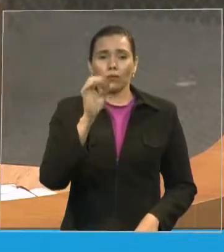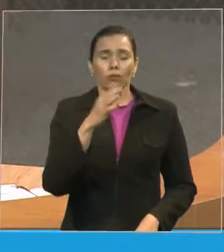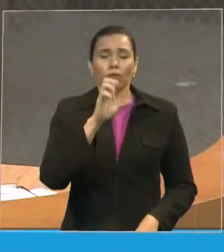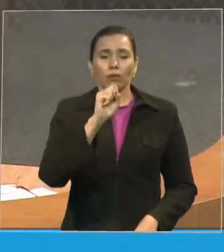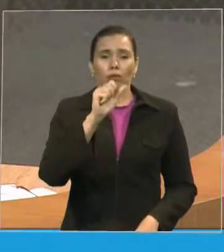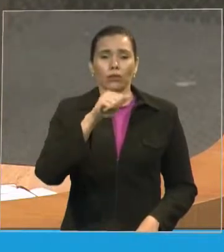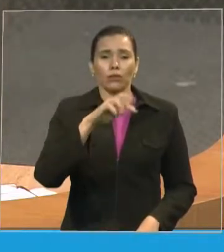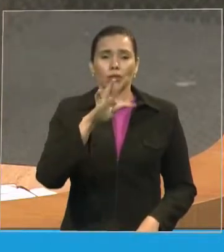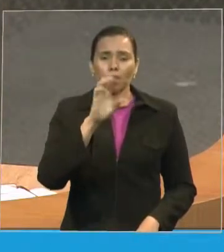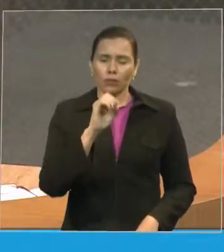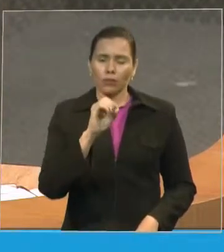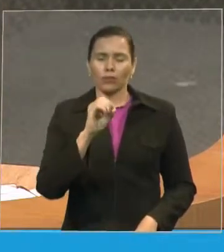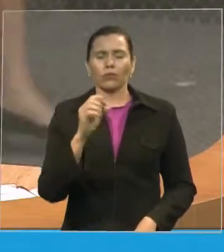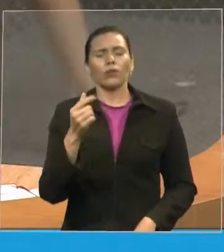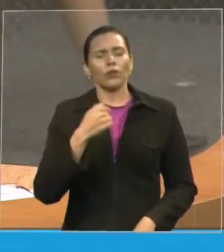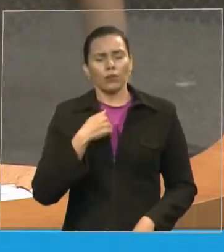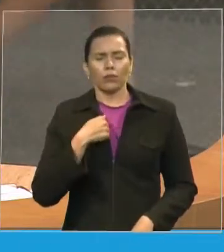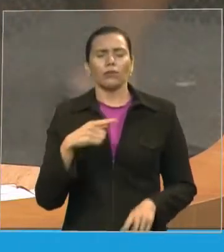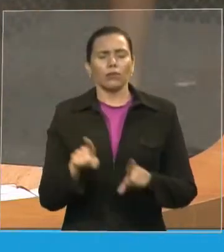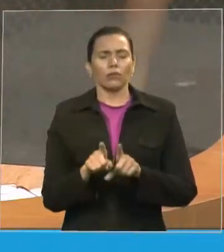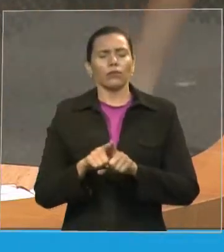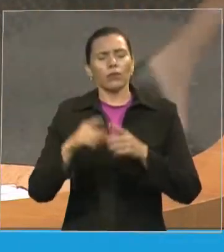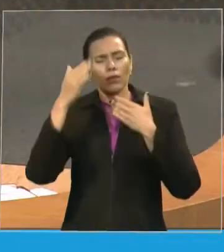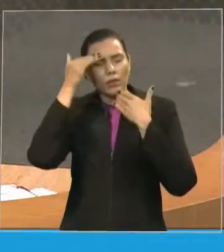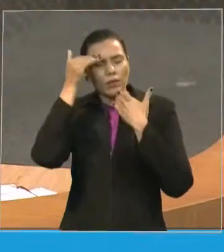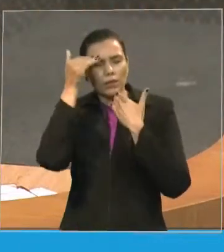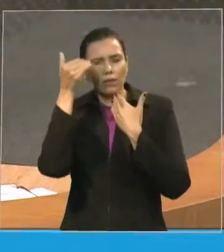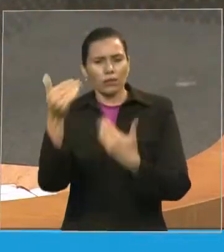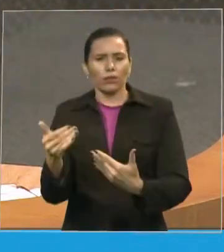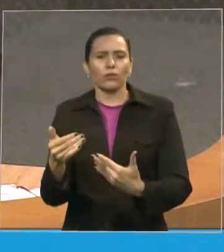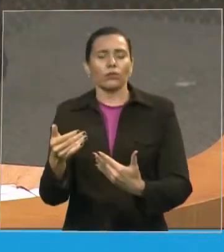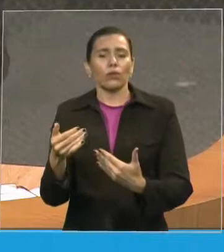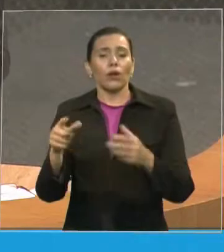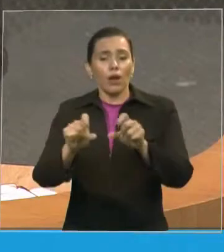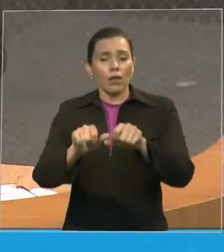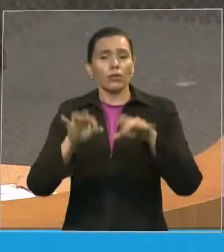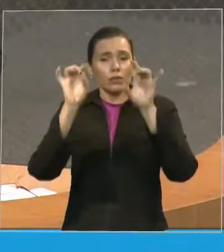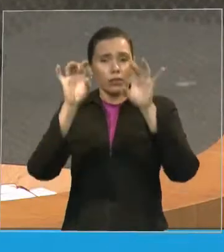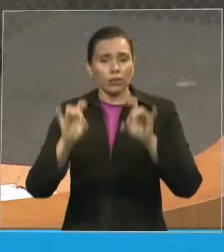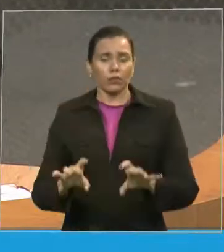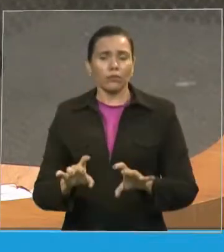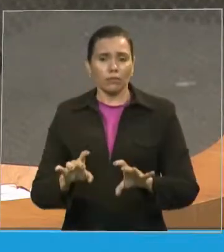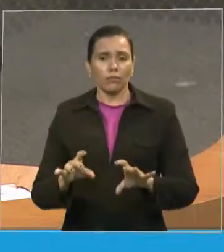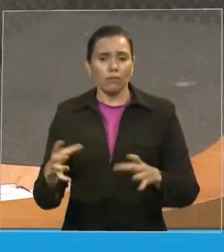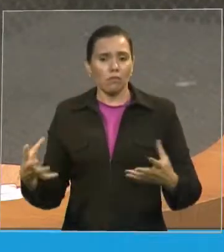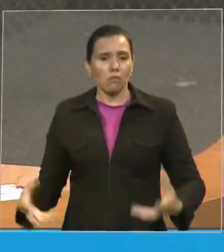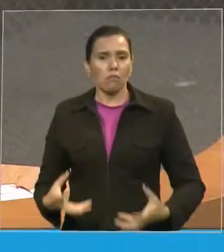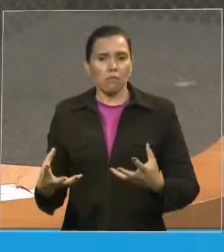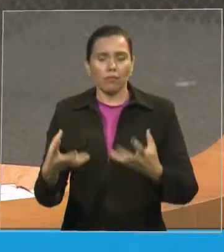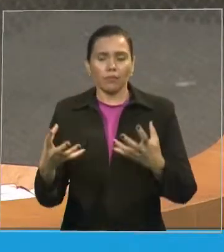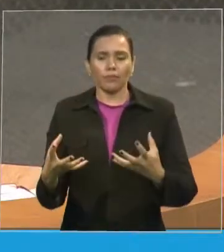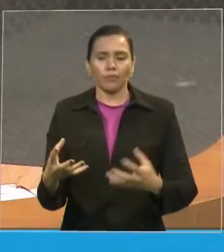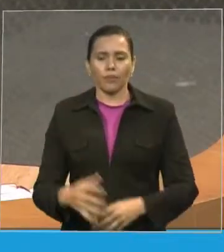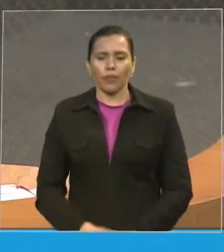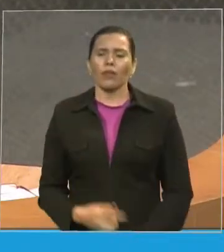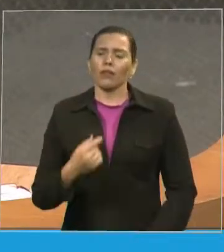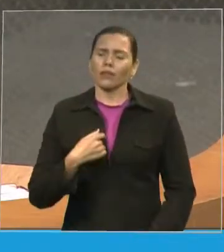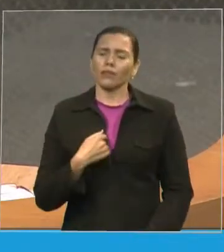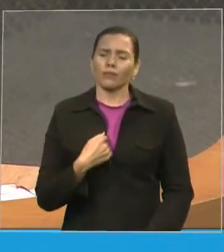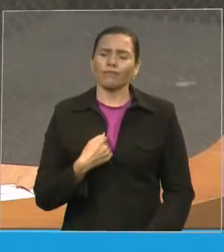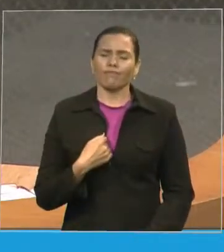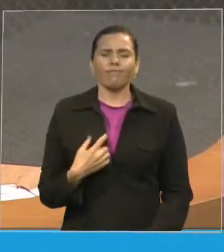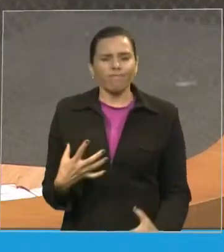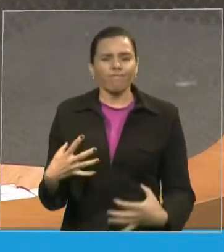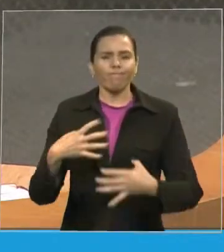somos merecedores disso. Mas isso nos traz uma responsabilidade ainda mais. De continuar